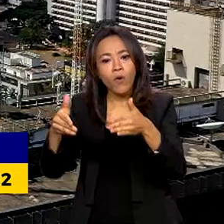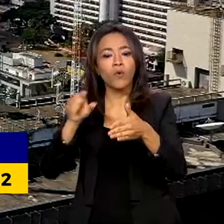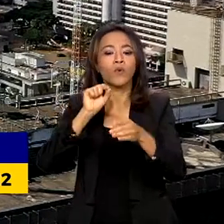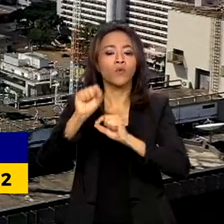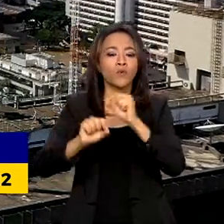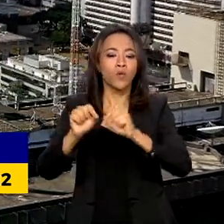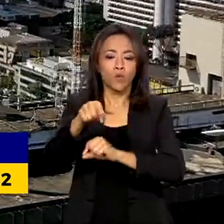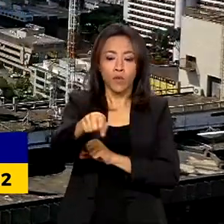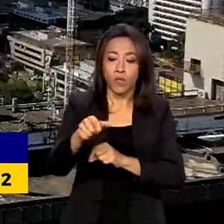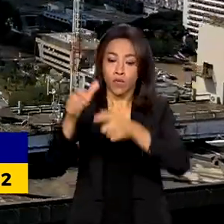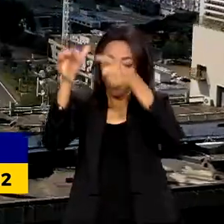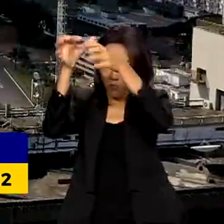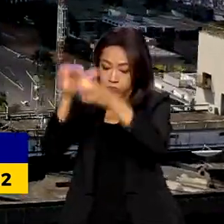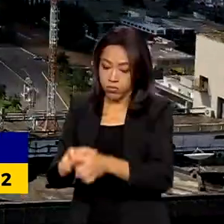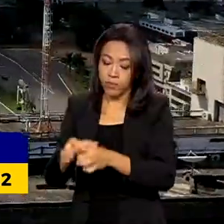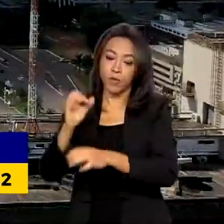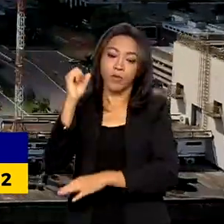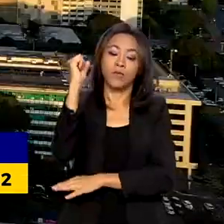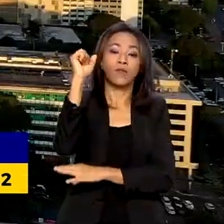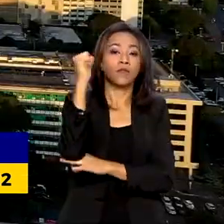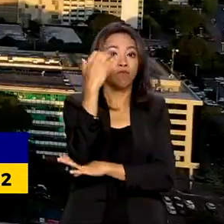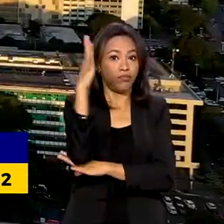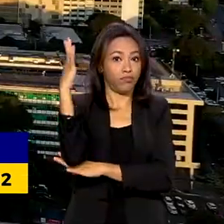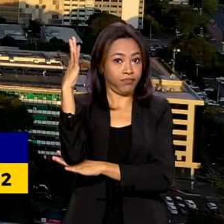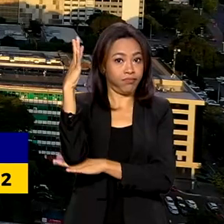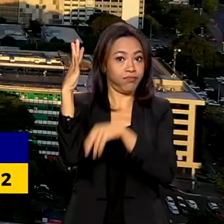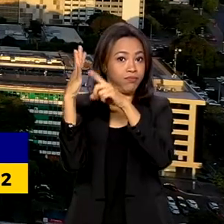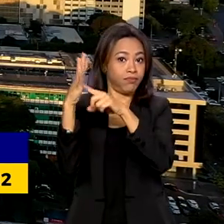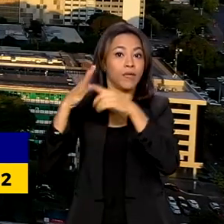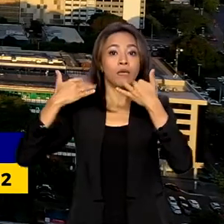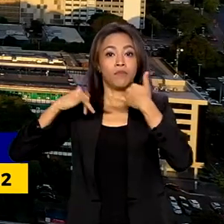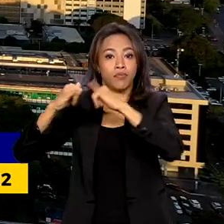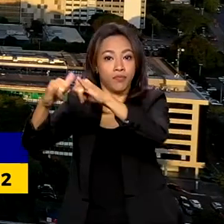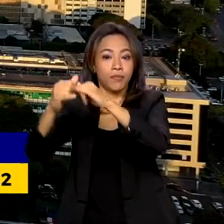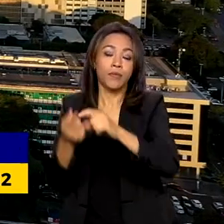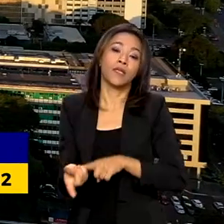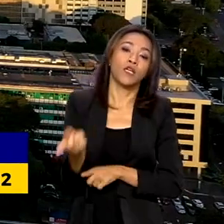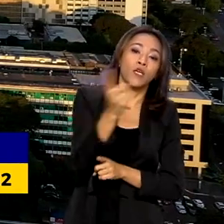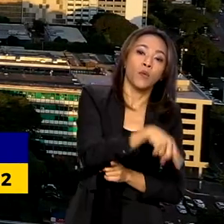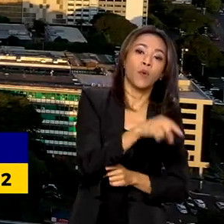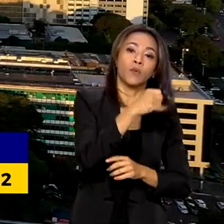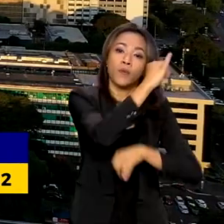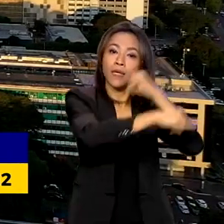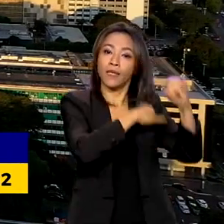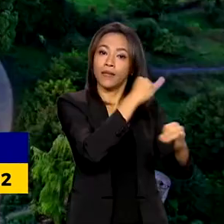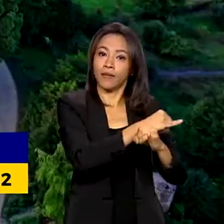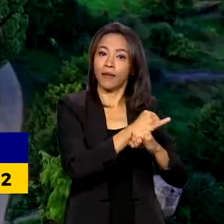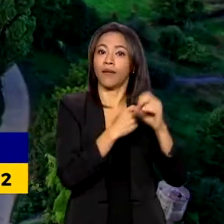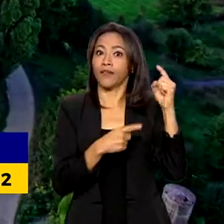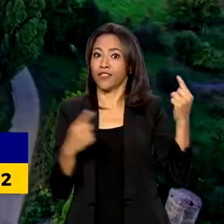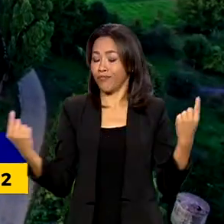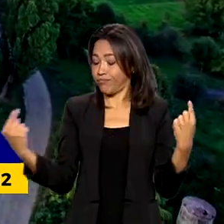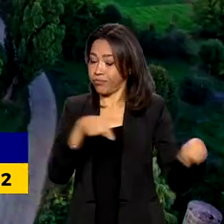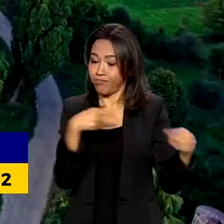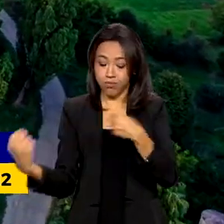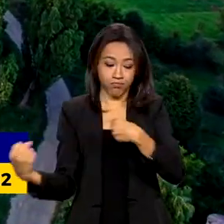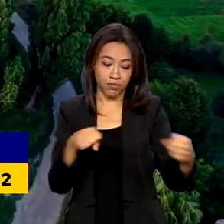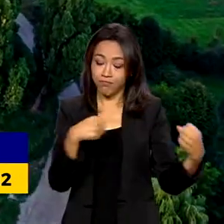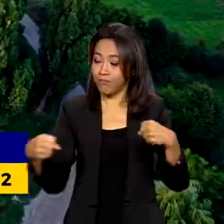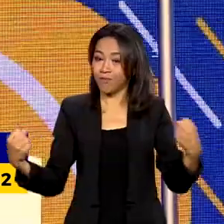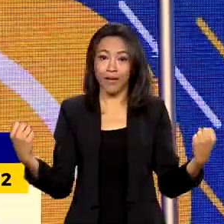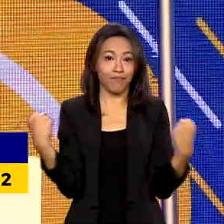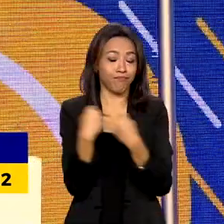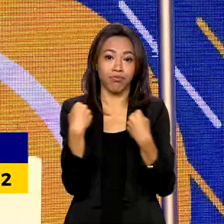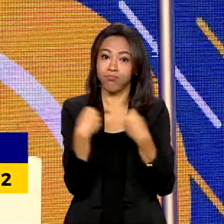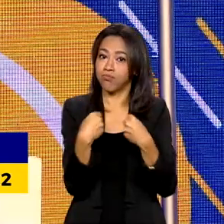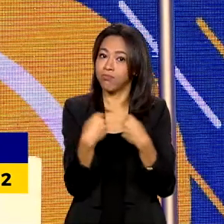postes entre o setor elétrico e provedores de internet. Uma portaria que define a política pública sobre o assunto deve ser publicada em breve.